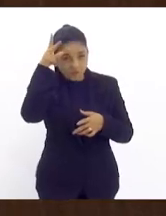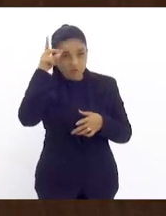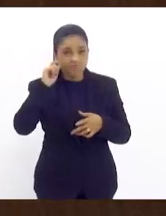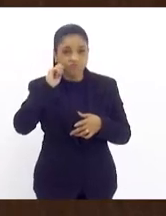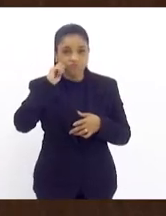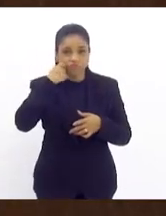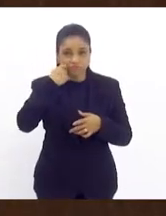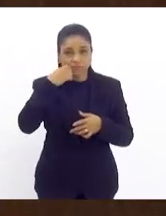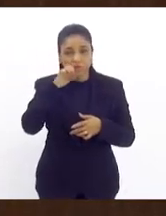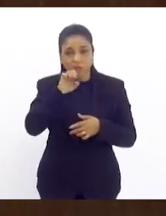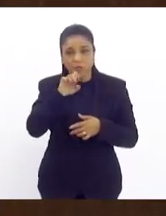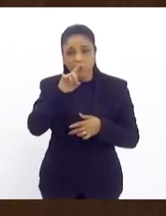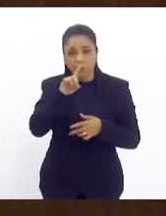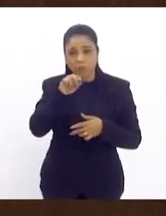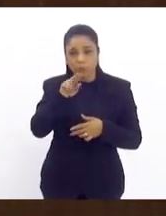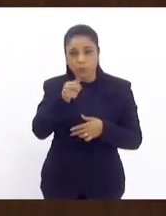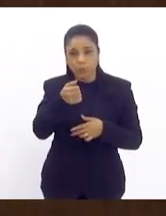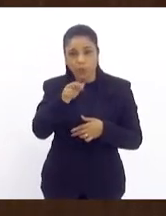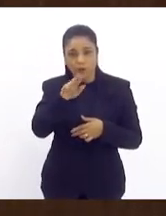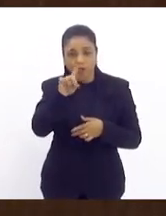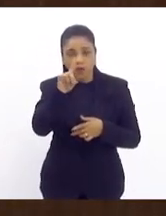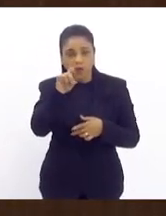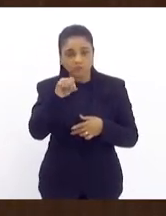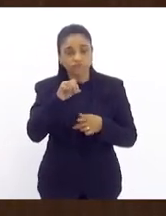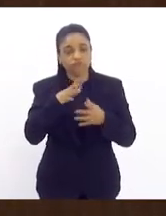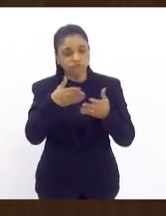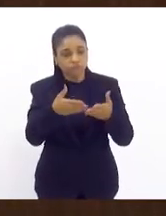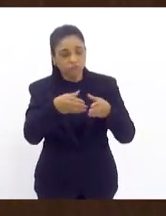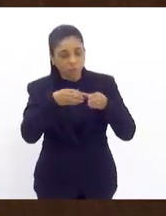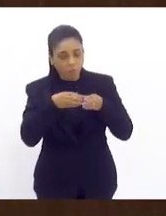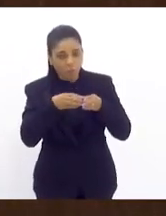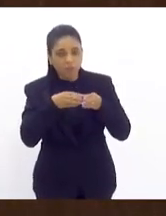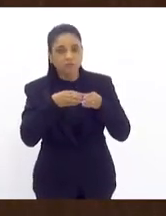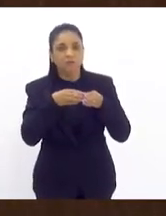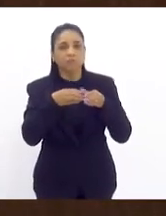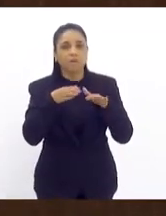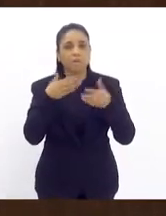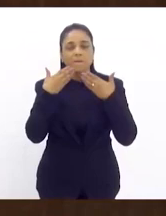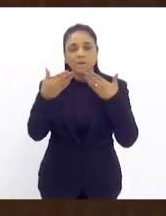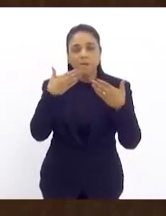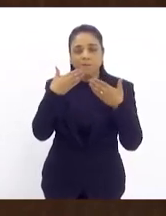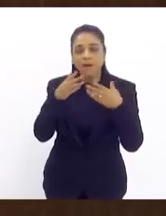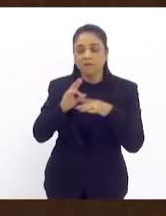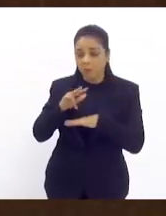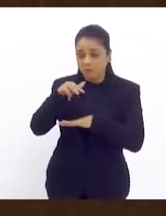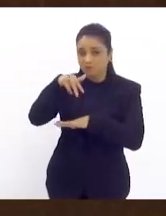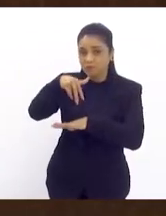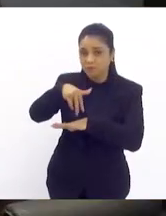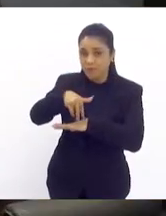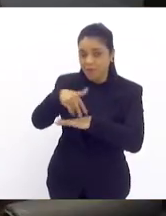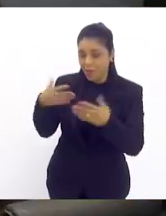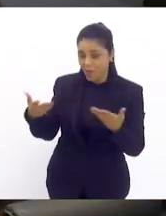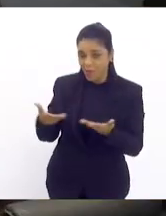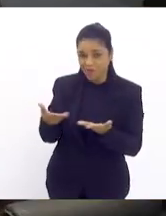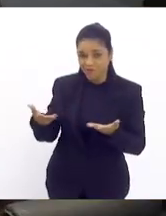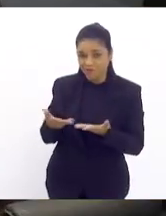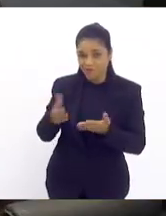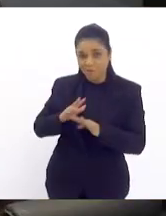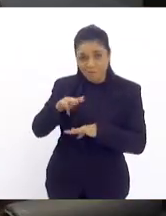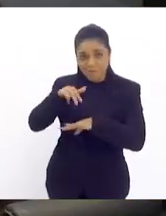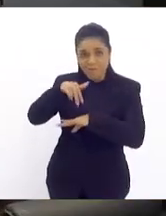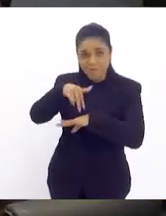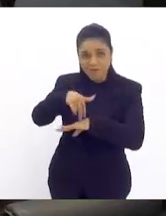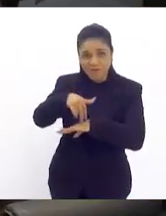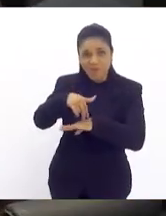recebeu a comissão organizadora da feira, que, inclusive, eles estão aqui, eu gostaria que ficasse de pé, toda a comissão da feira,